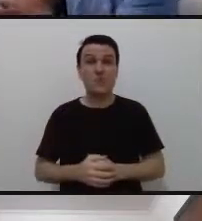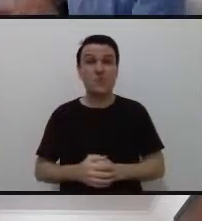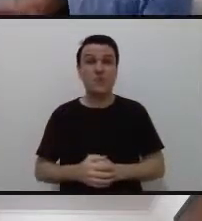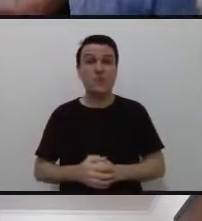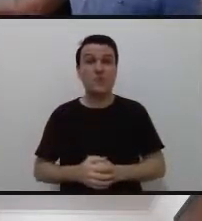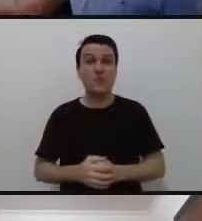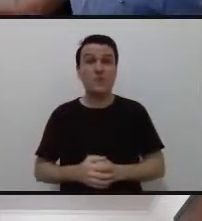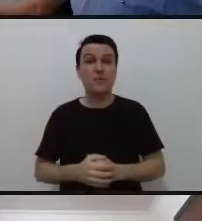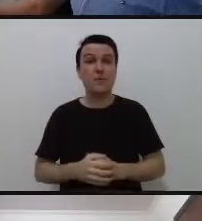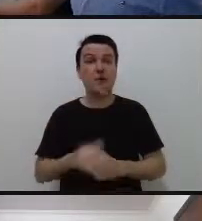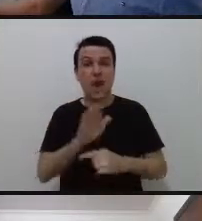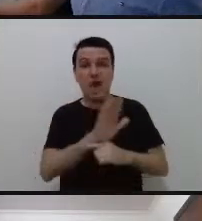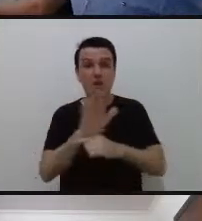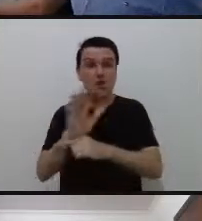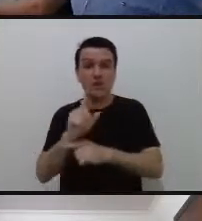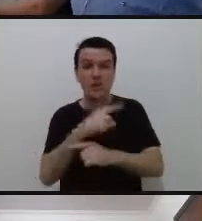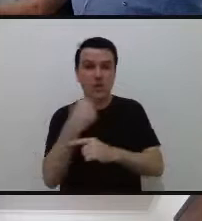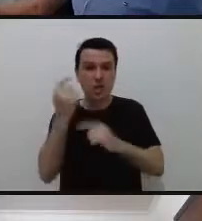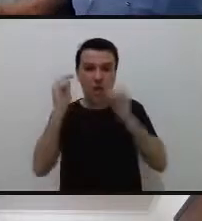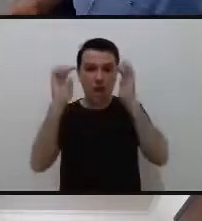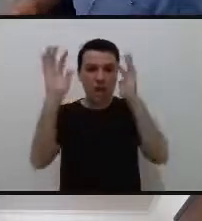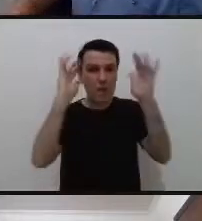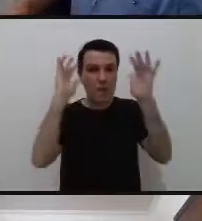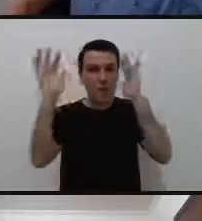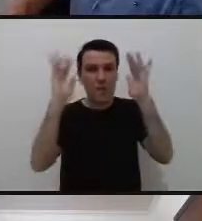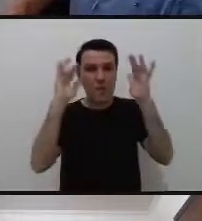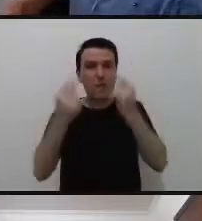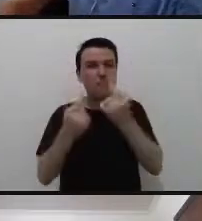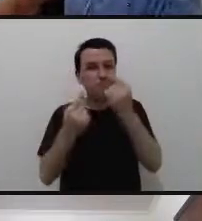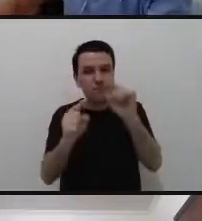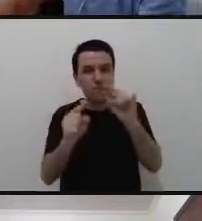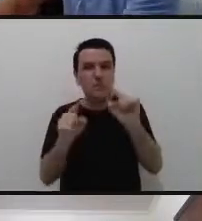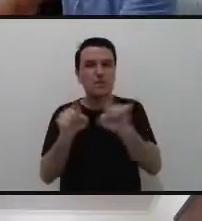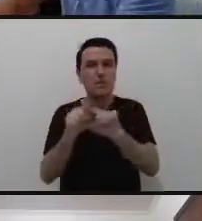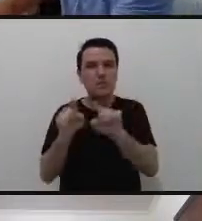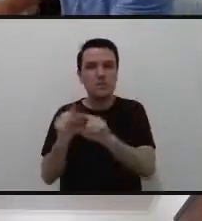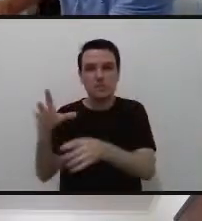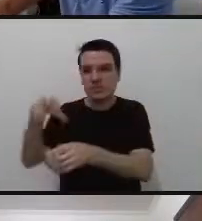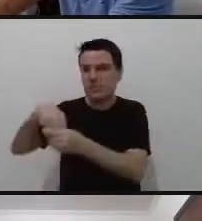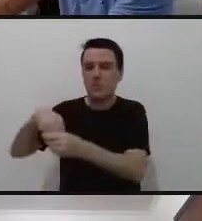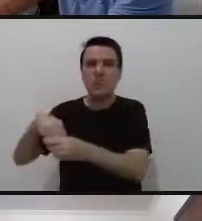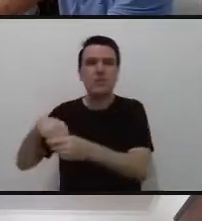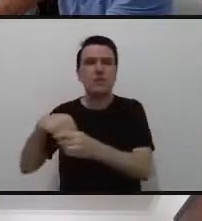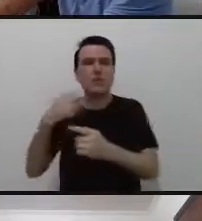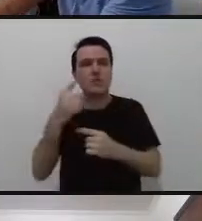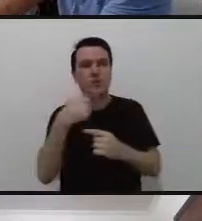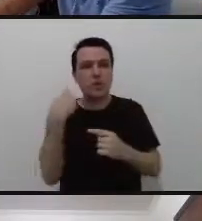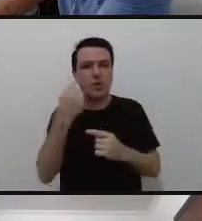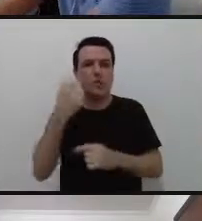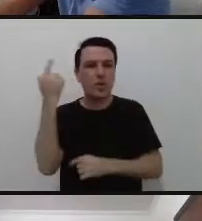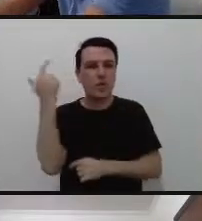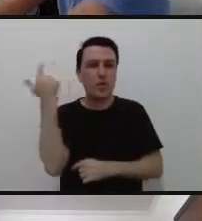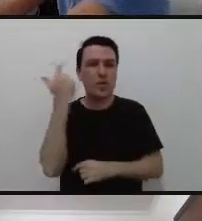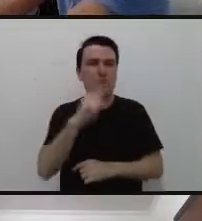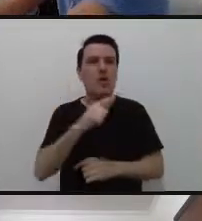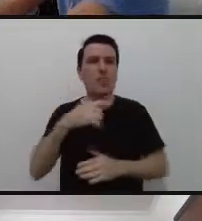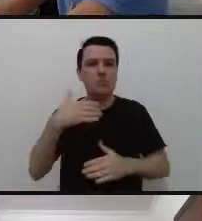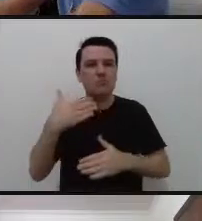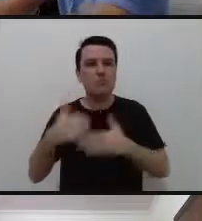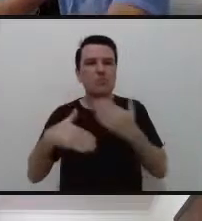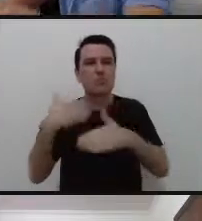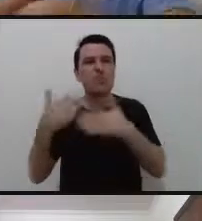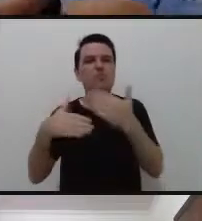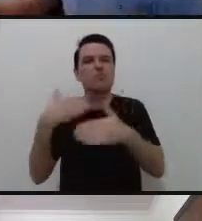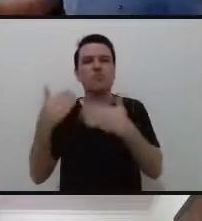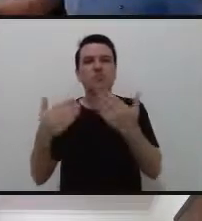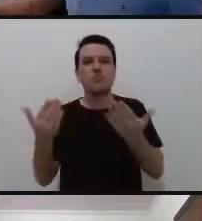gente como reflexão como interiorização para que a gente possa estar processando isso